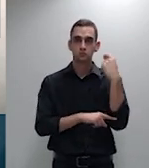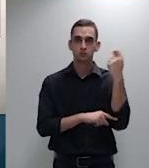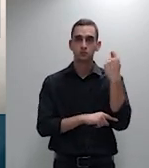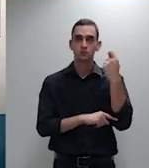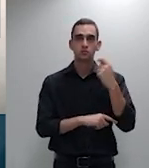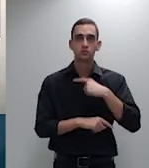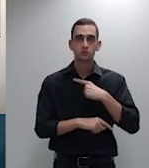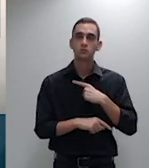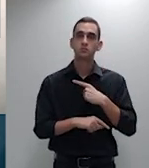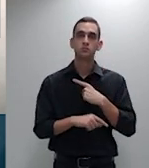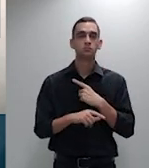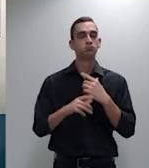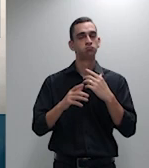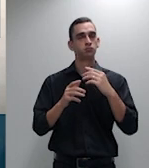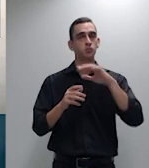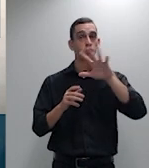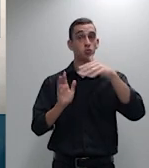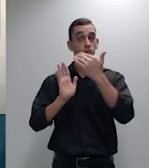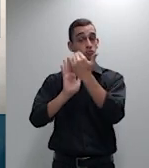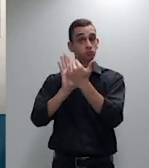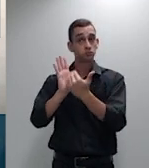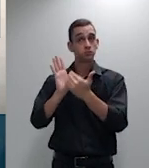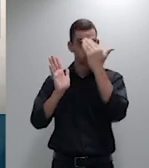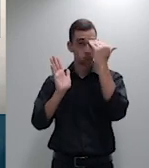de acordo com o único processo em lista, senhor presidente.